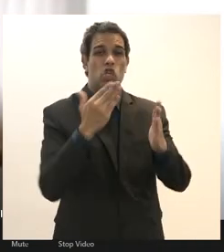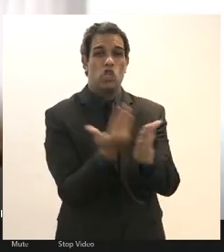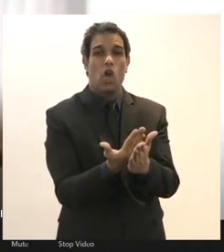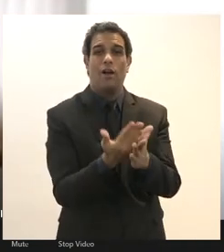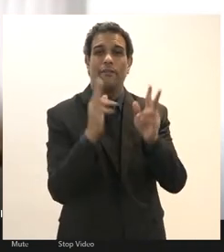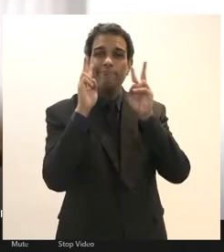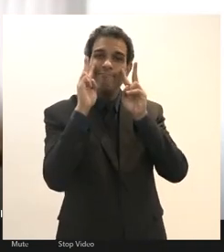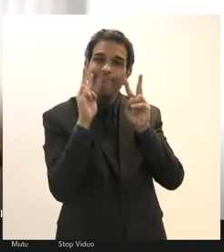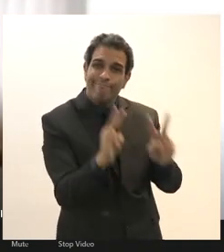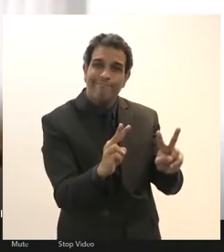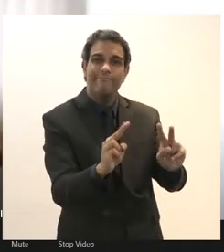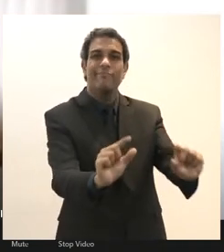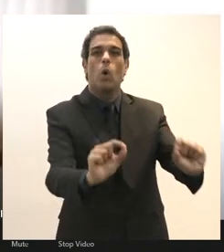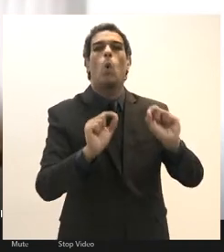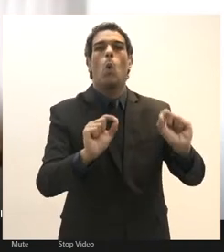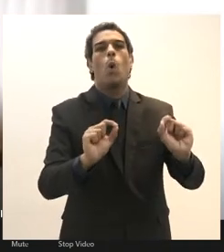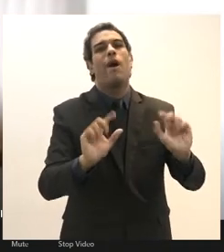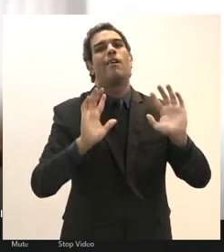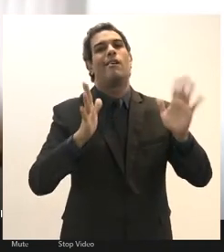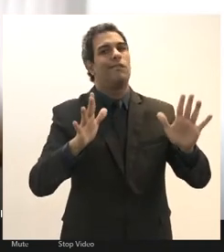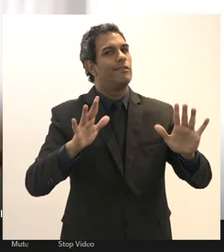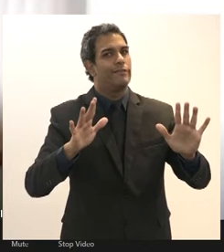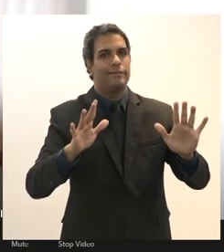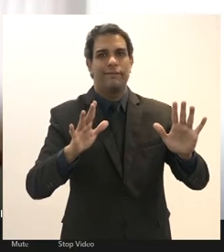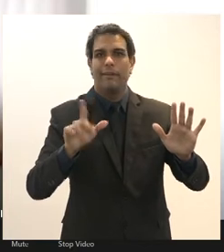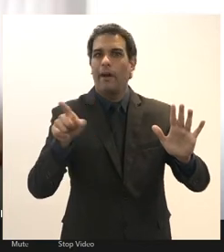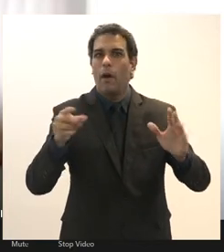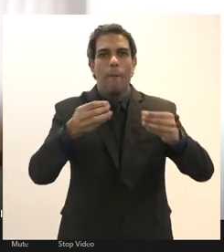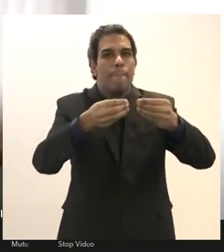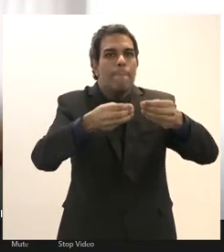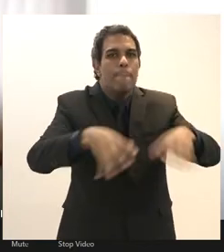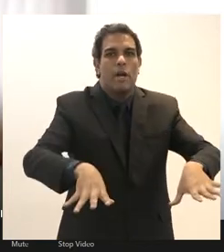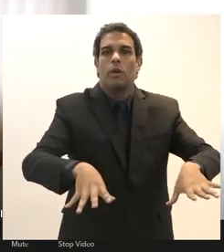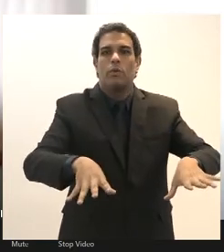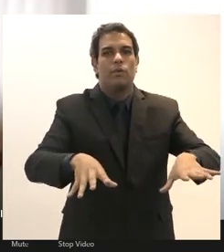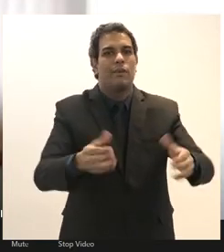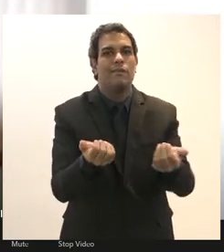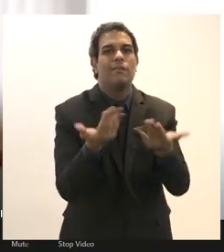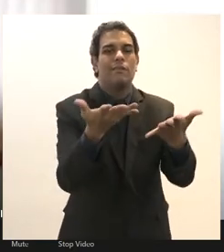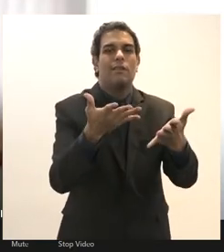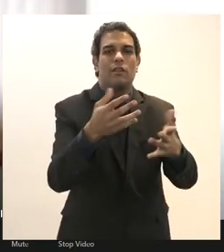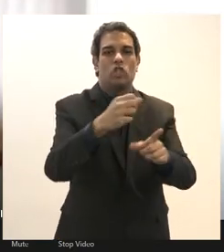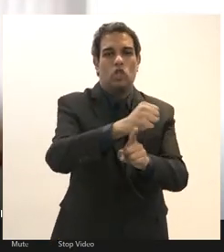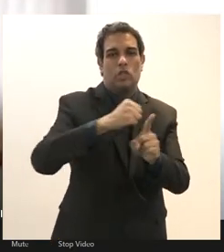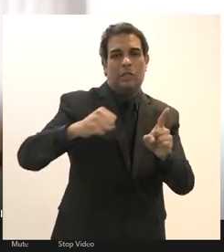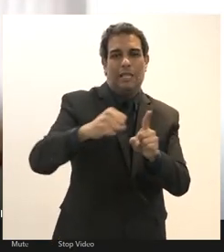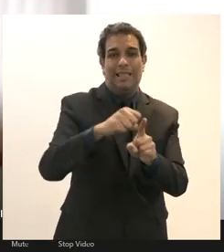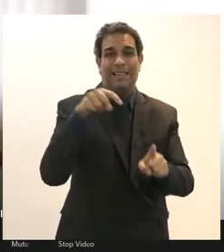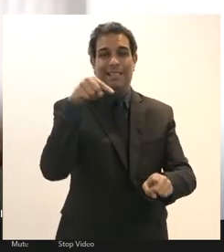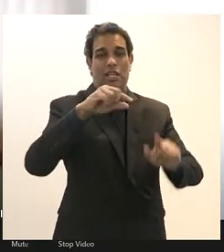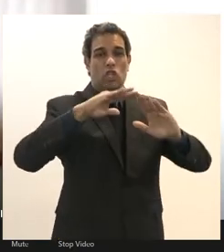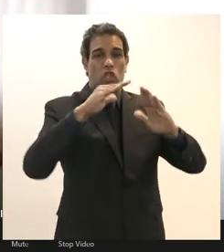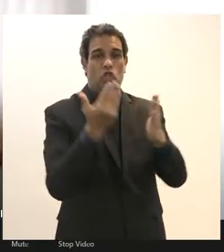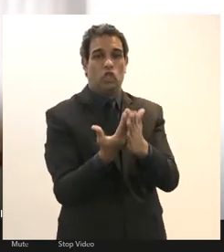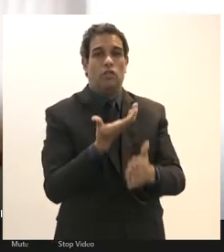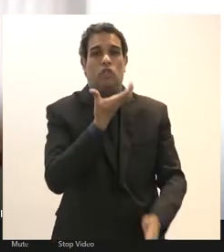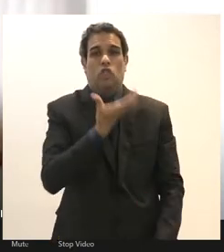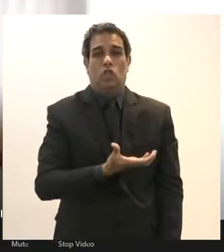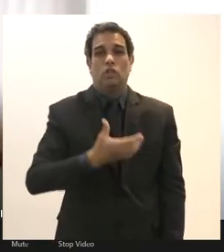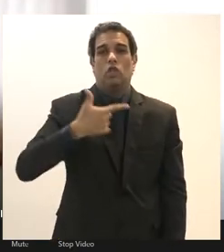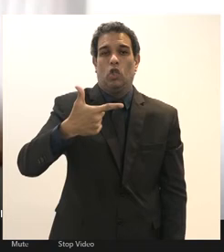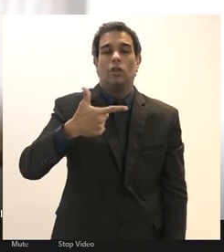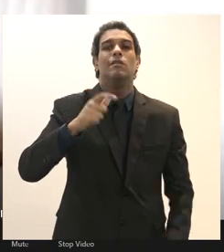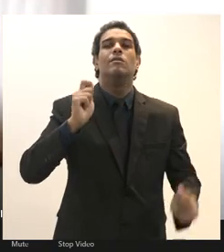evidencia o grande mal que essa PEC pode se tornar para toda a sociedade o colégio Pedro II ele atua em todas as